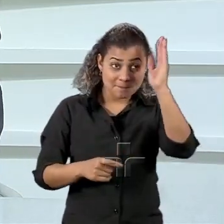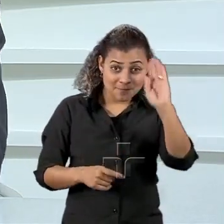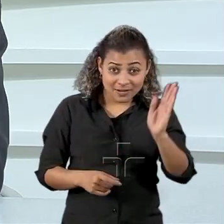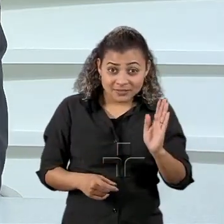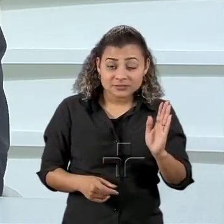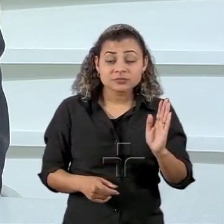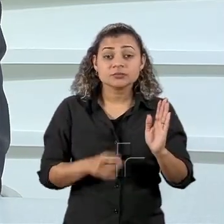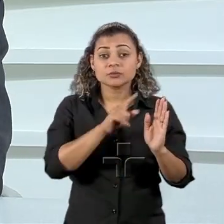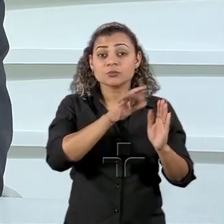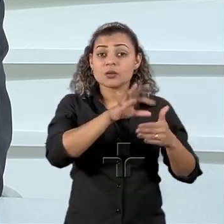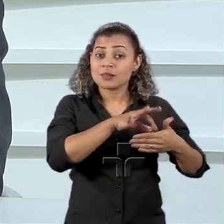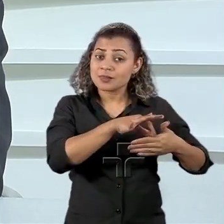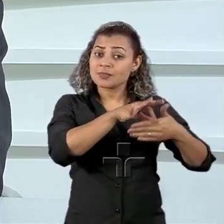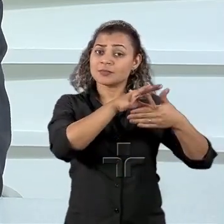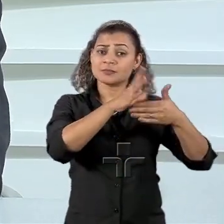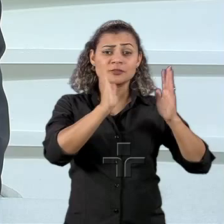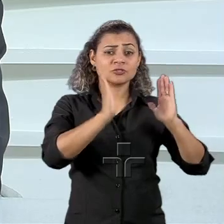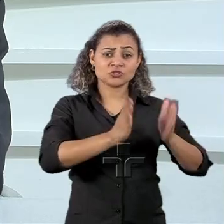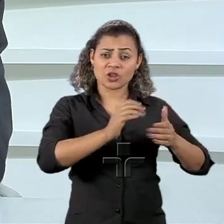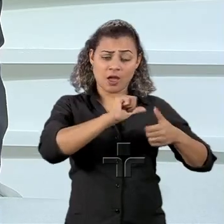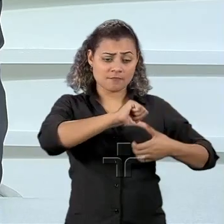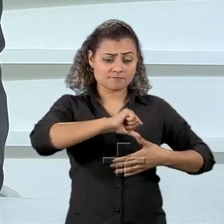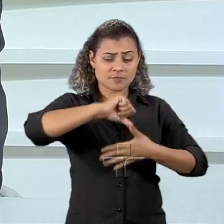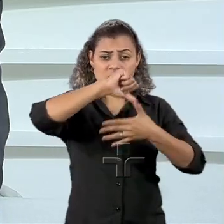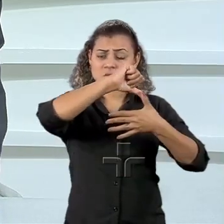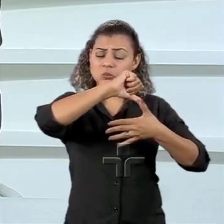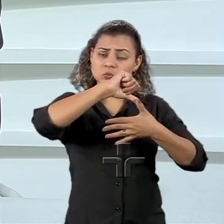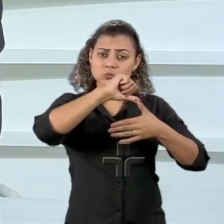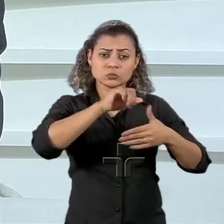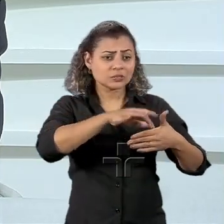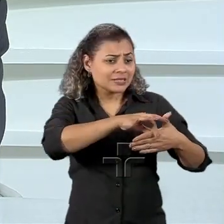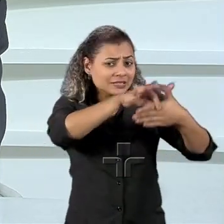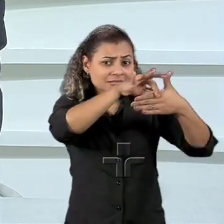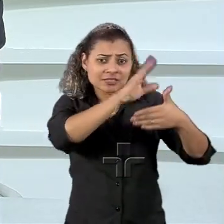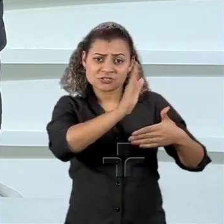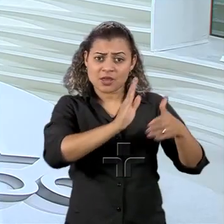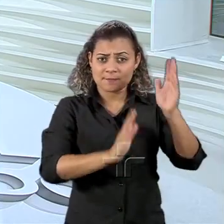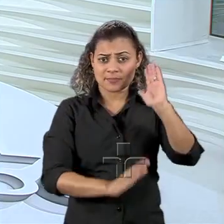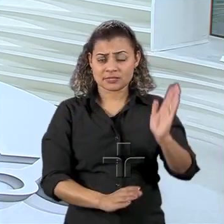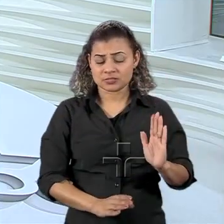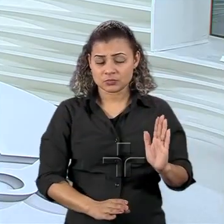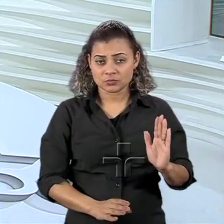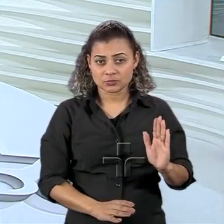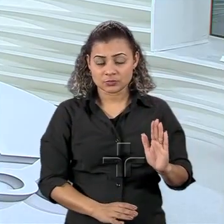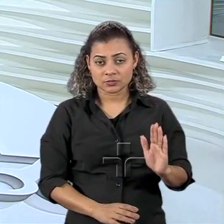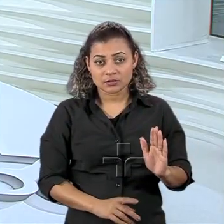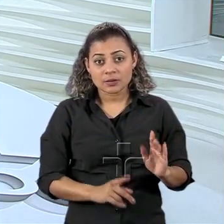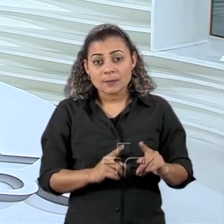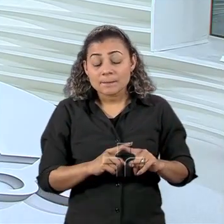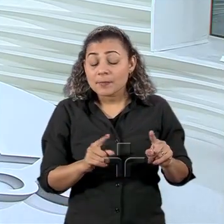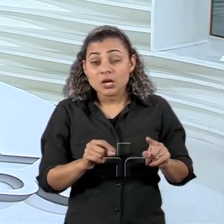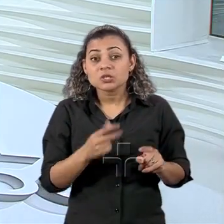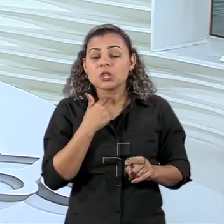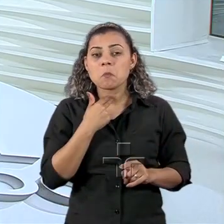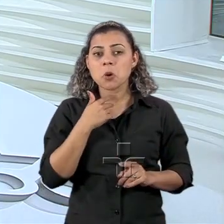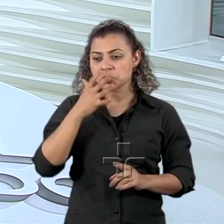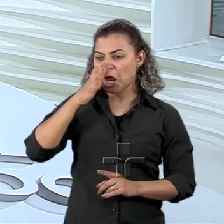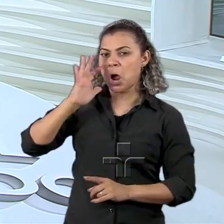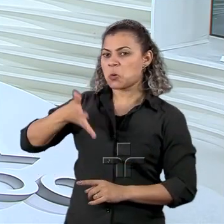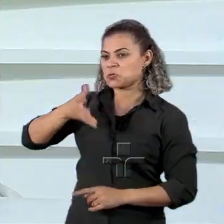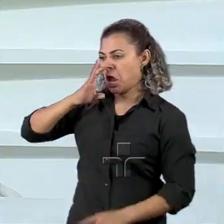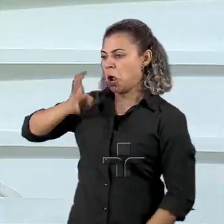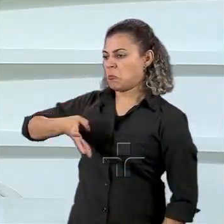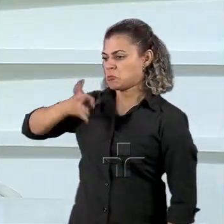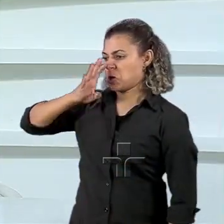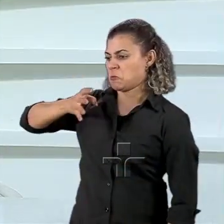líder natural da América do Sul deve resolver esse problema agora sem apontar na culpa dele culpa dele tem